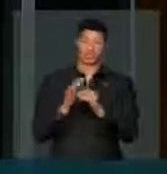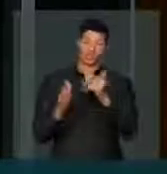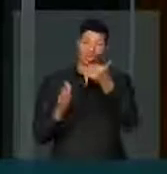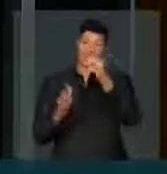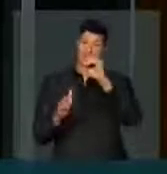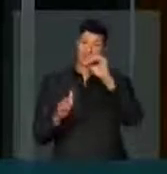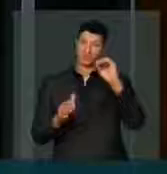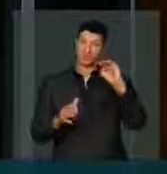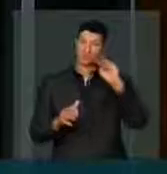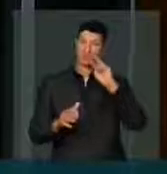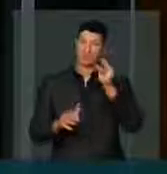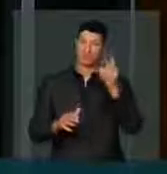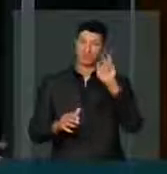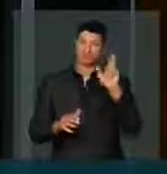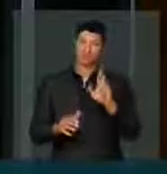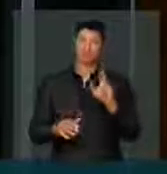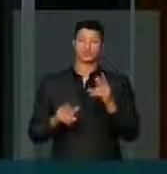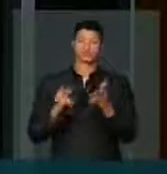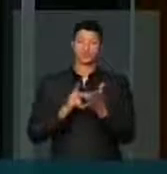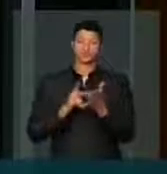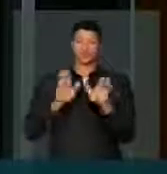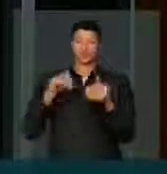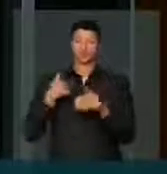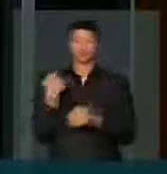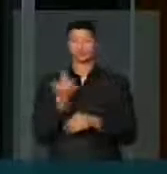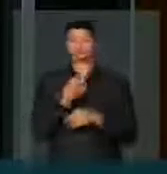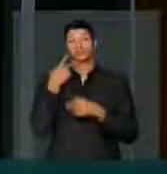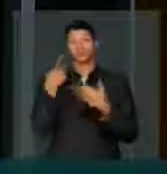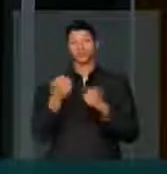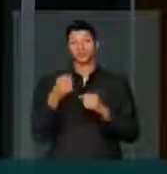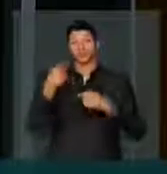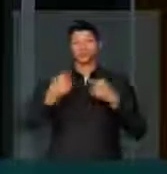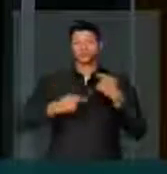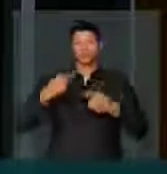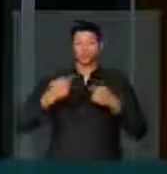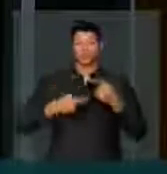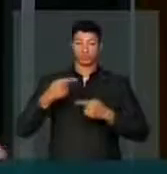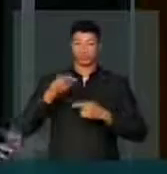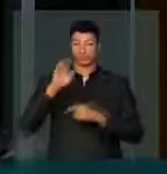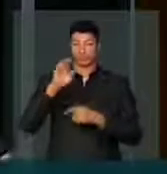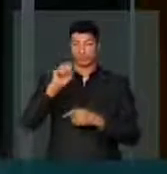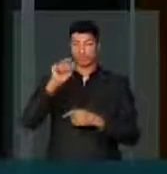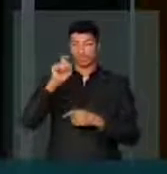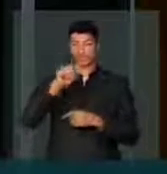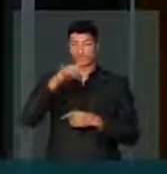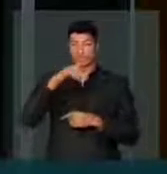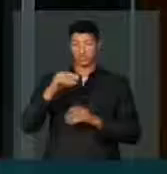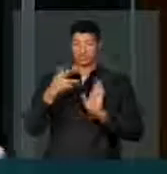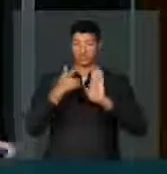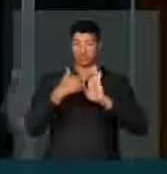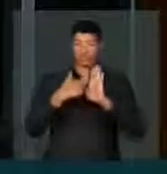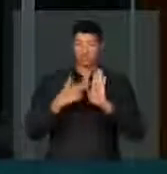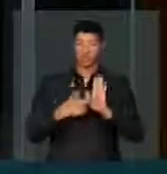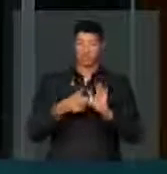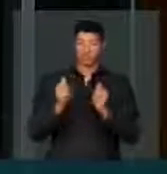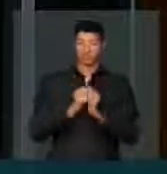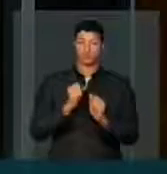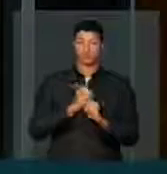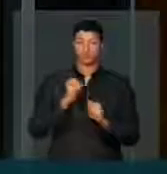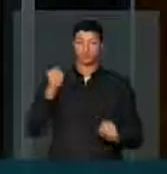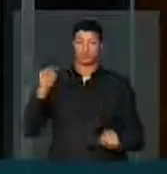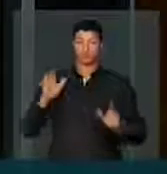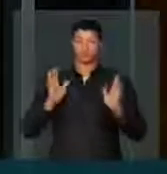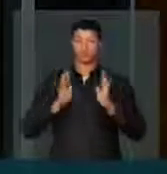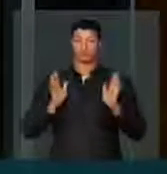100 bilhões de reais exatamente quando a gente vai discutir a taxação, a regulamentação das grandes